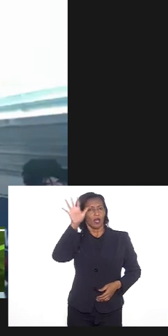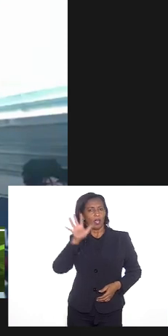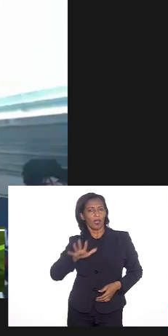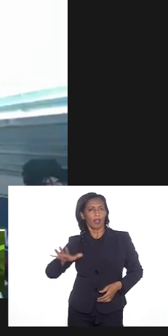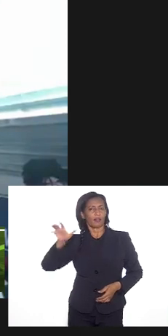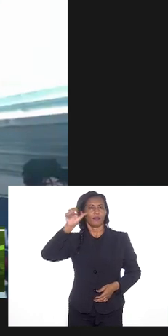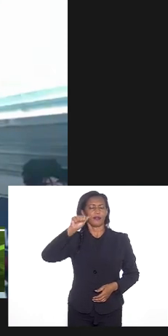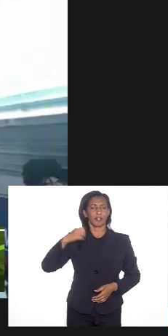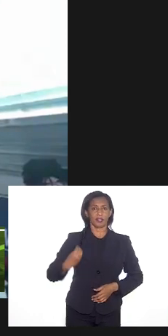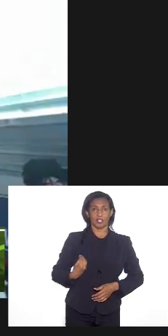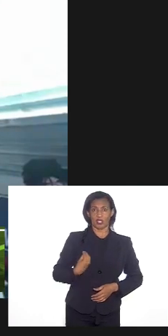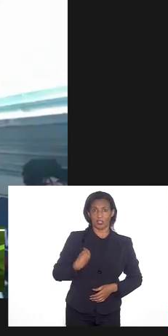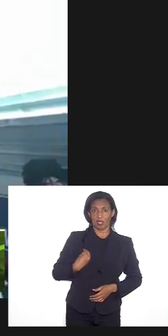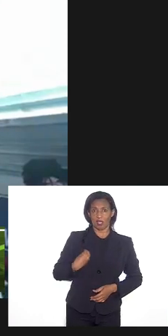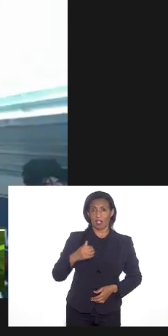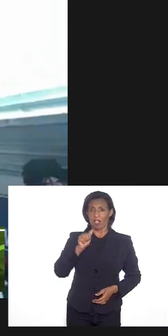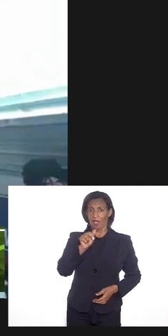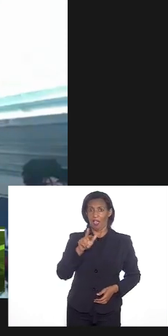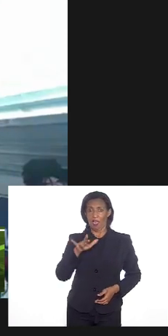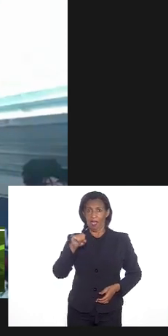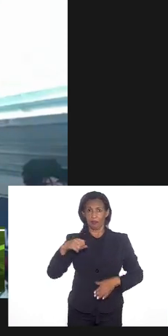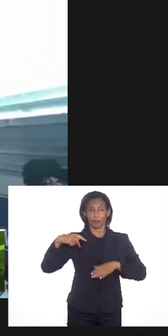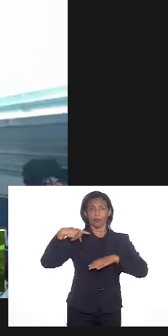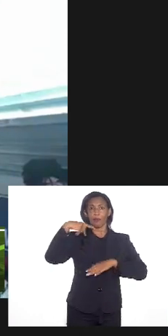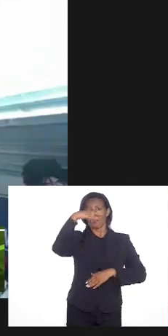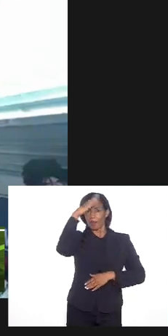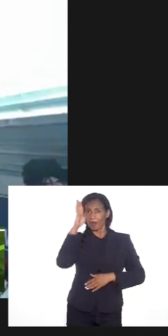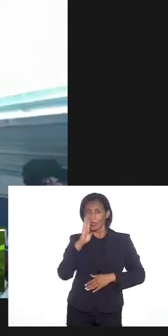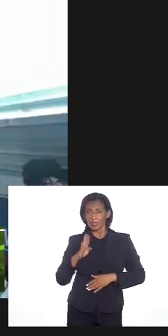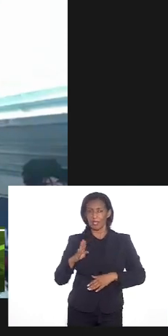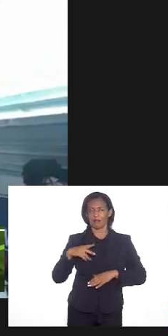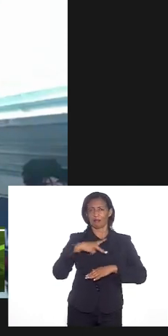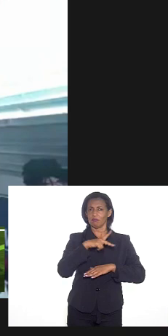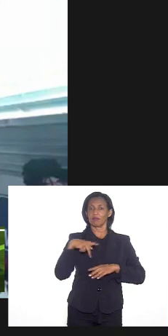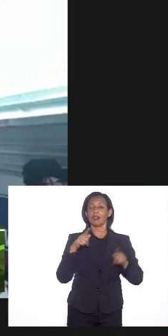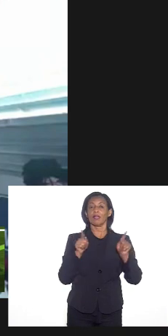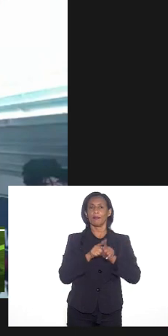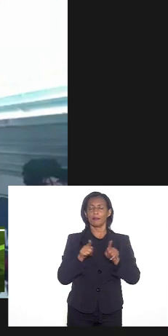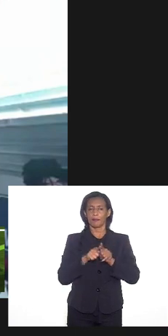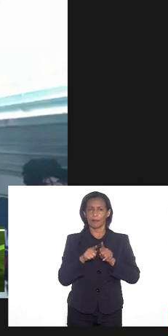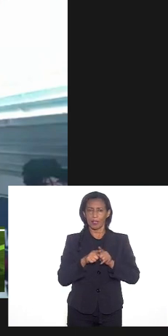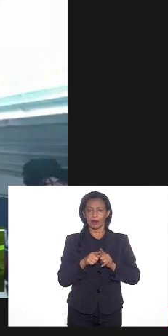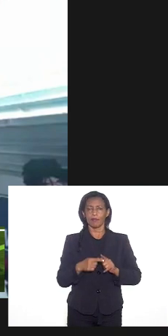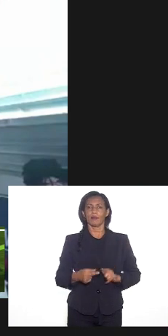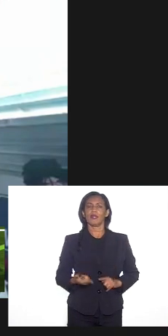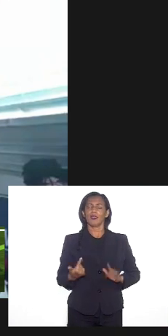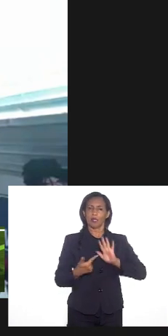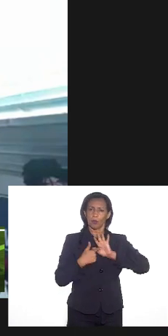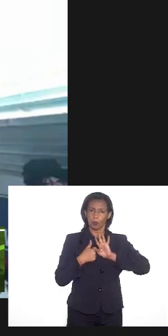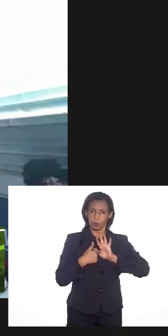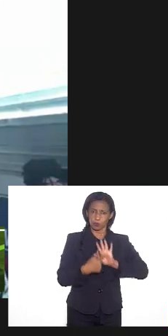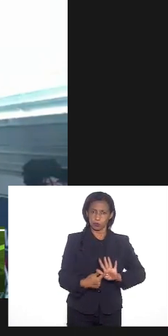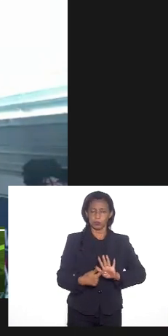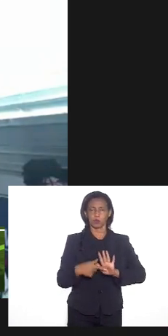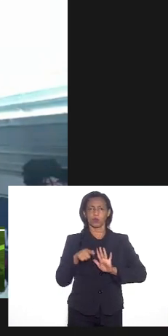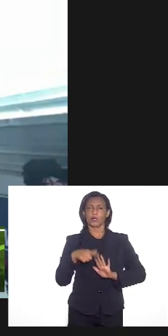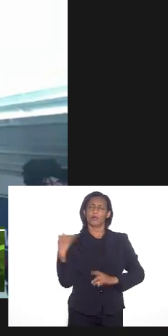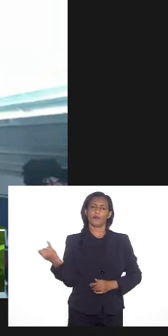e da história afro-brasileira em específico então quero ressaltar esse elemento aqui tão